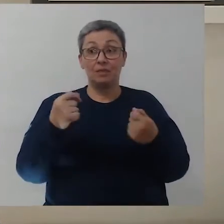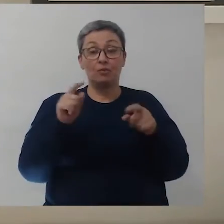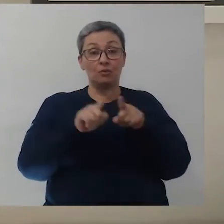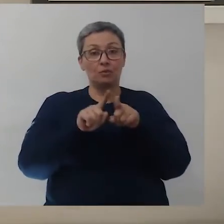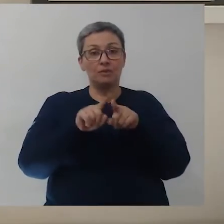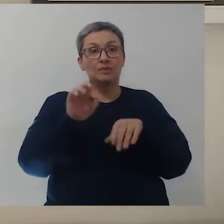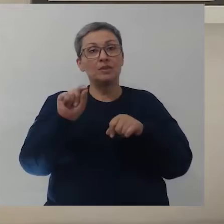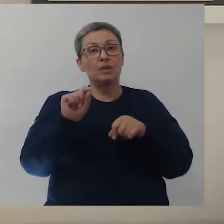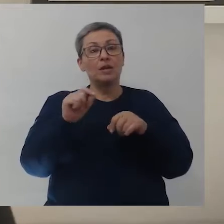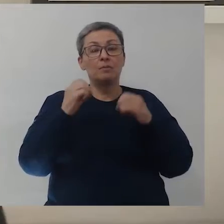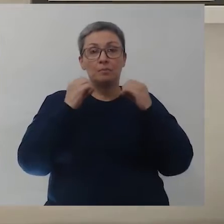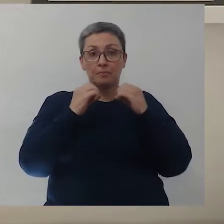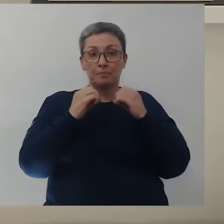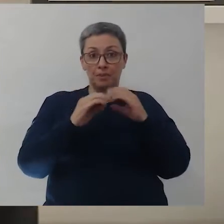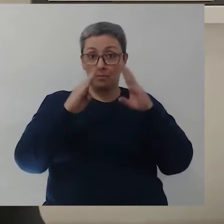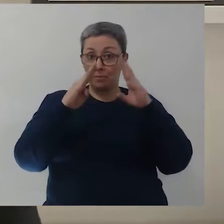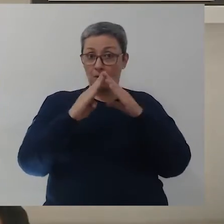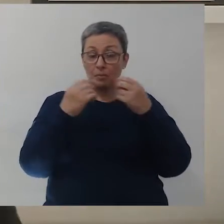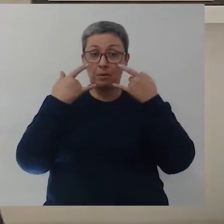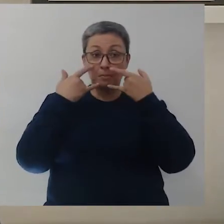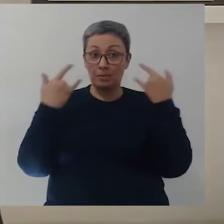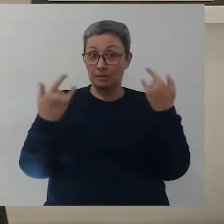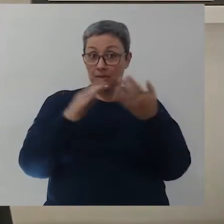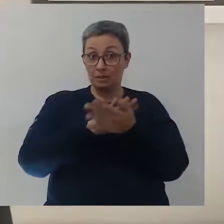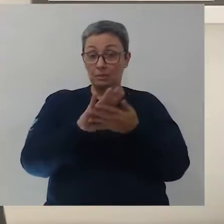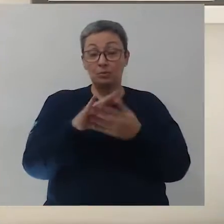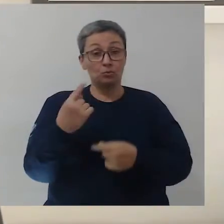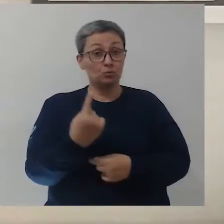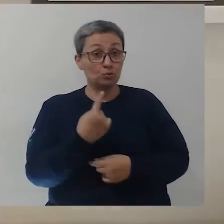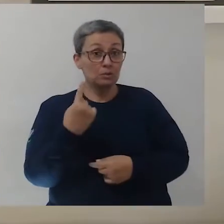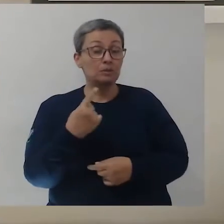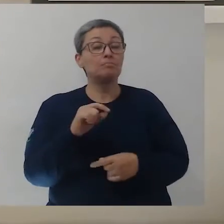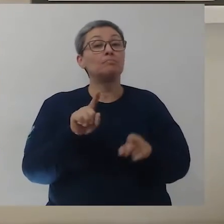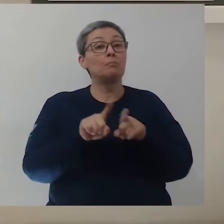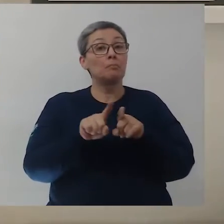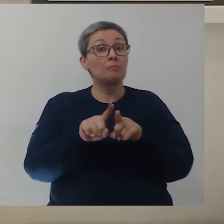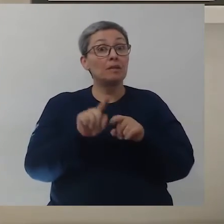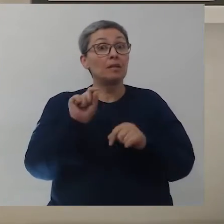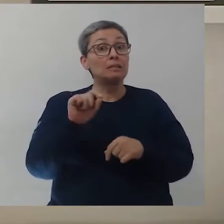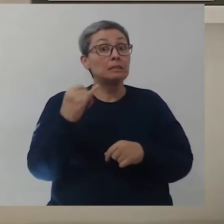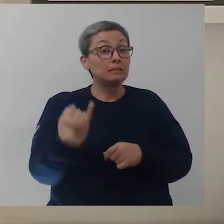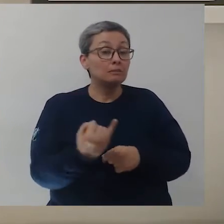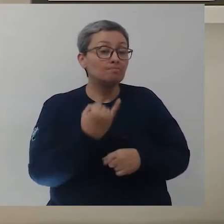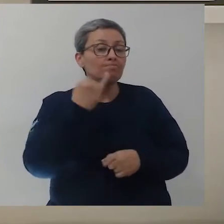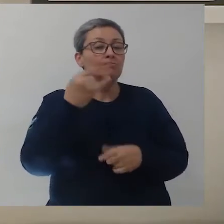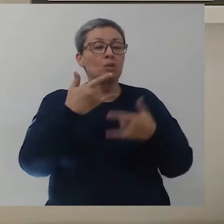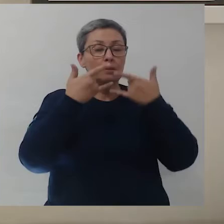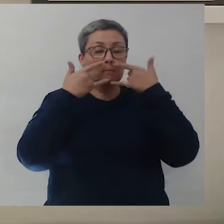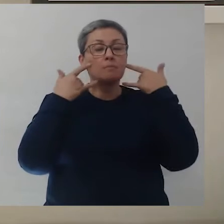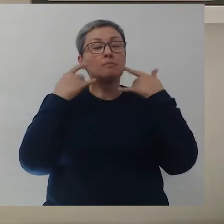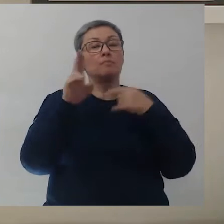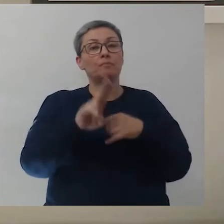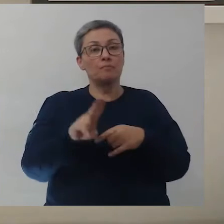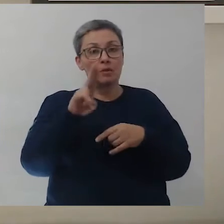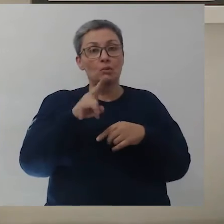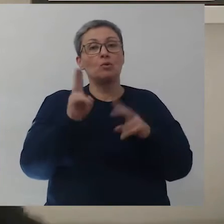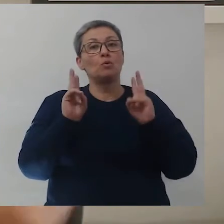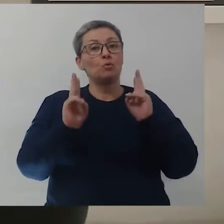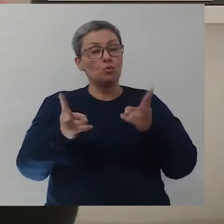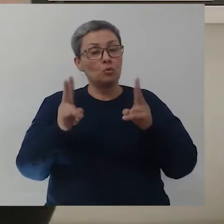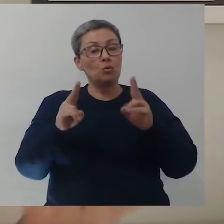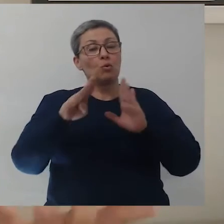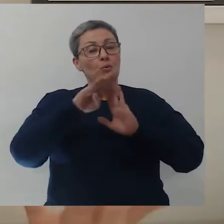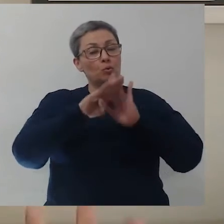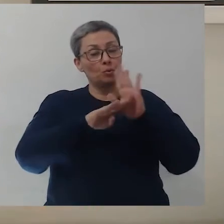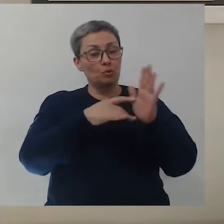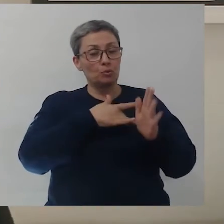Eu vou fazer o programa sem a máscara, porque eu estou sozinha aqui, tá bom? Mas é sempre muito importante a gente usar a máscara e manter